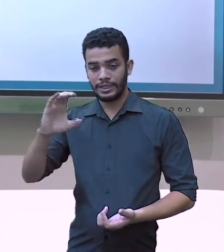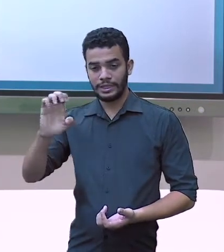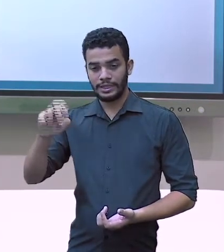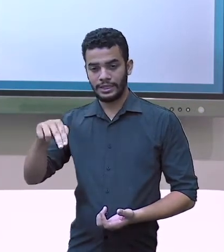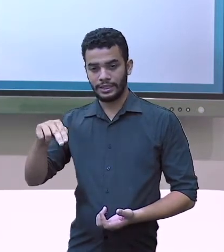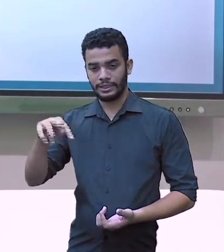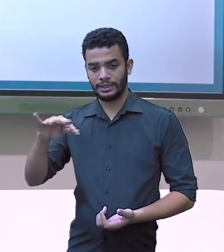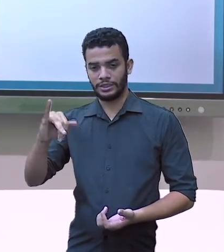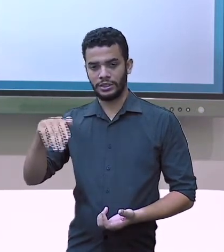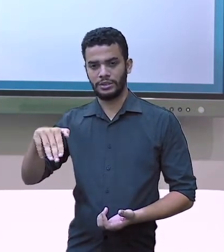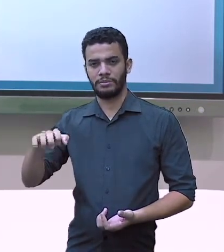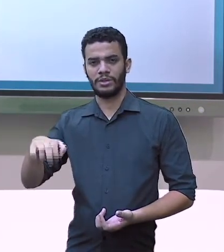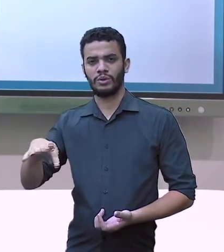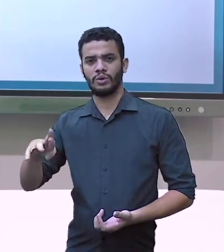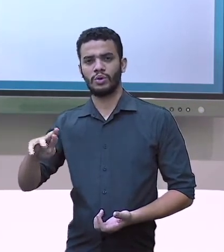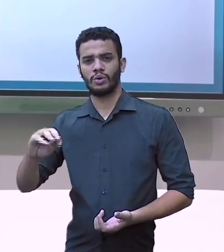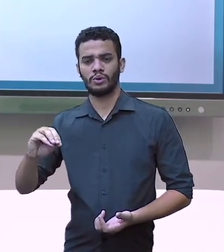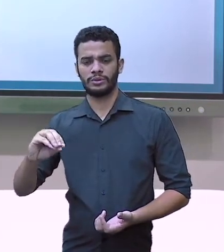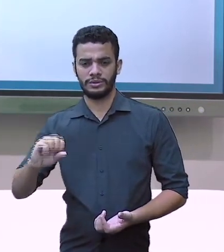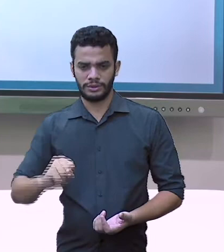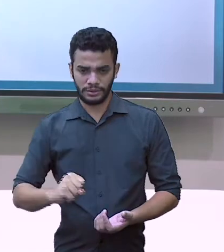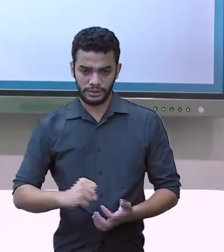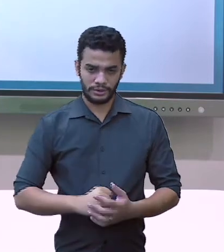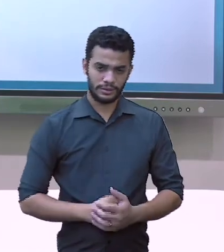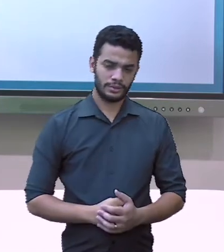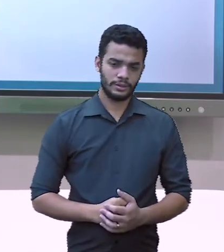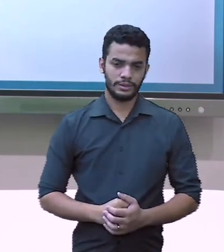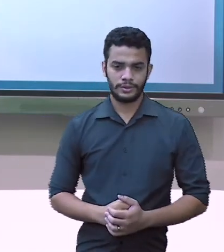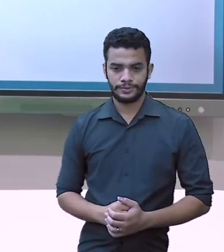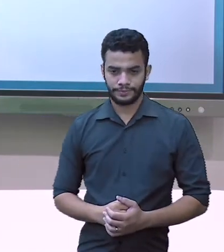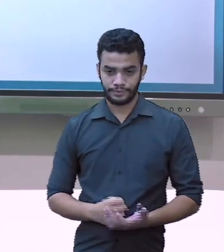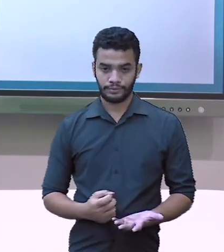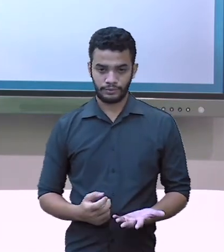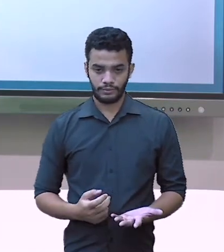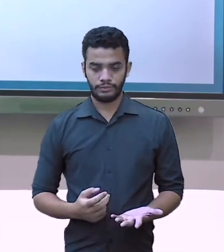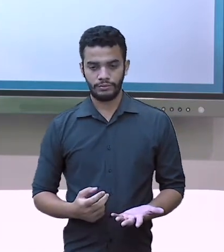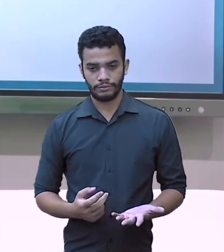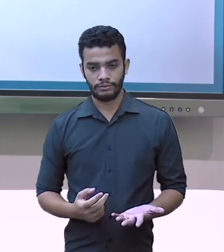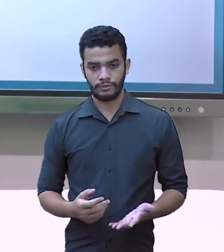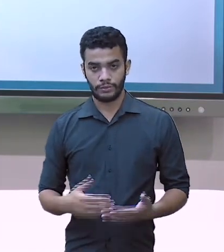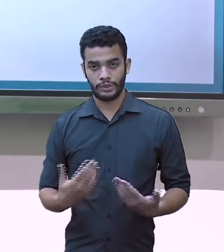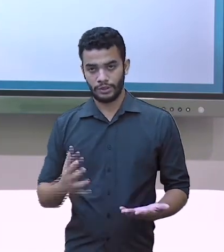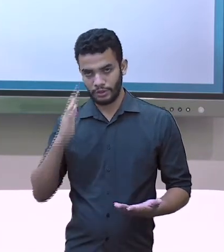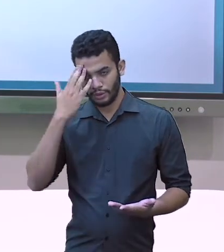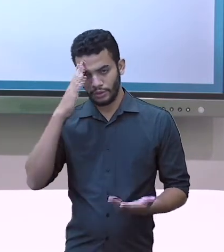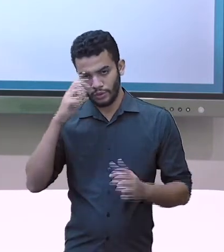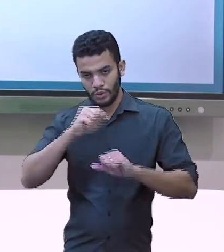Pedro cortou 6 metros e 21 centímetros ao todo, tá?